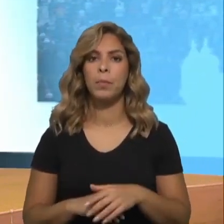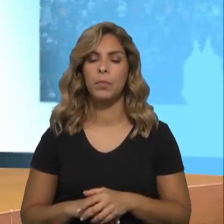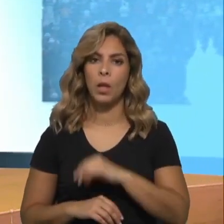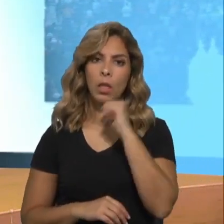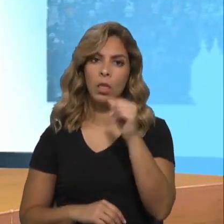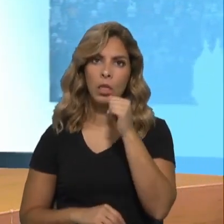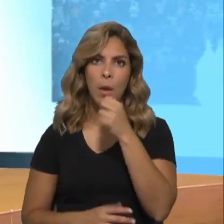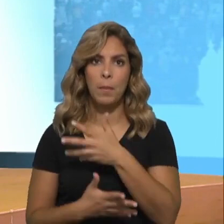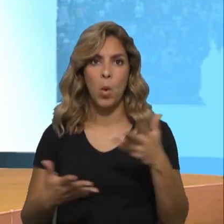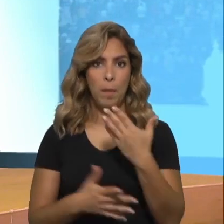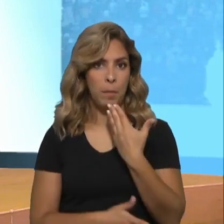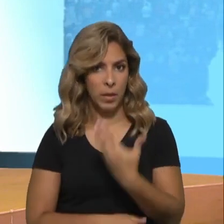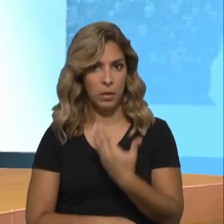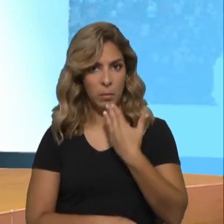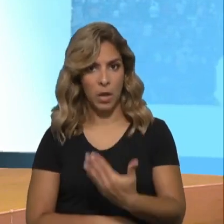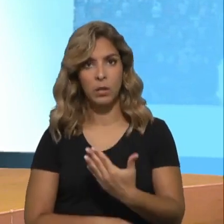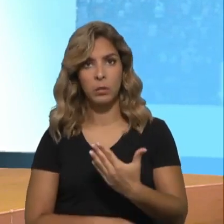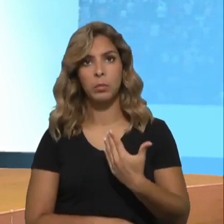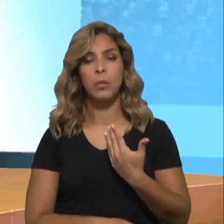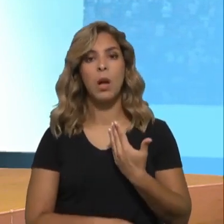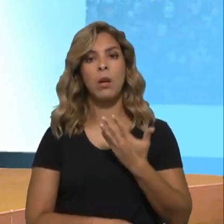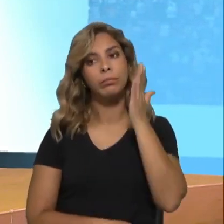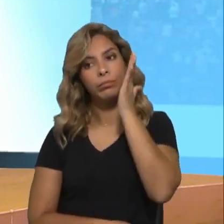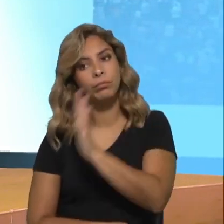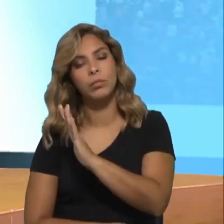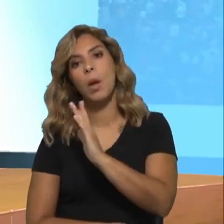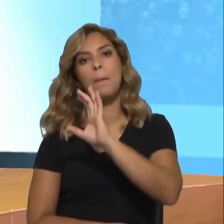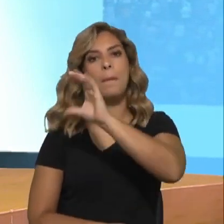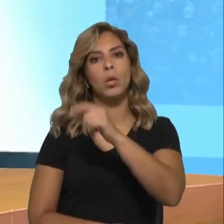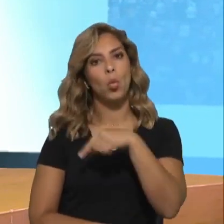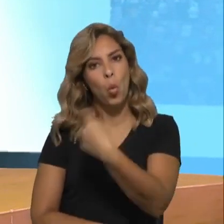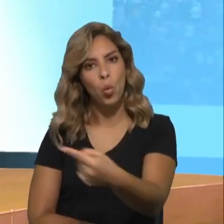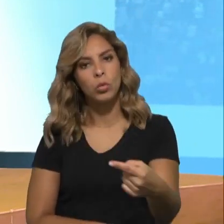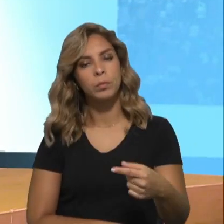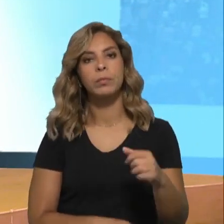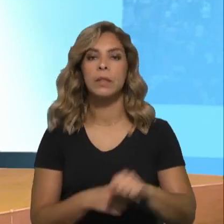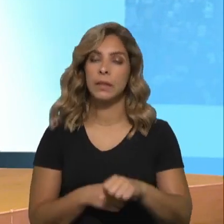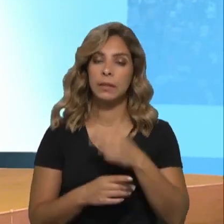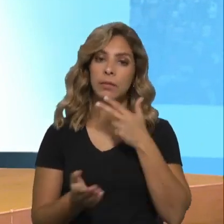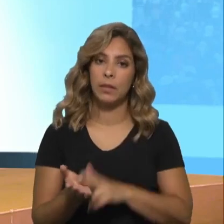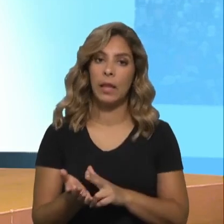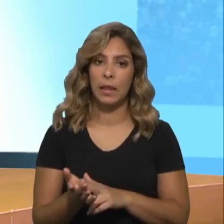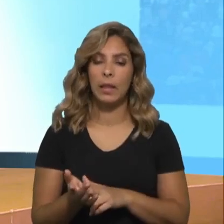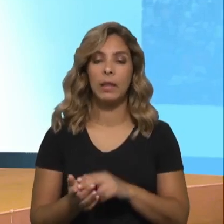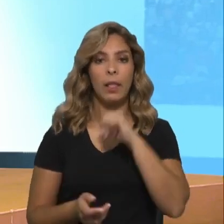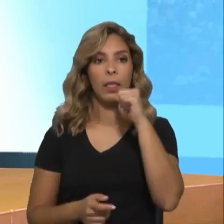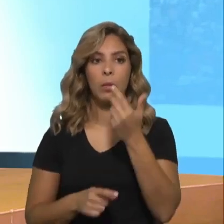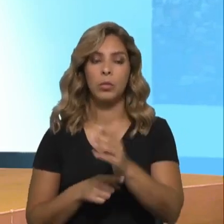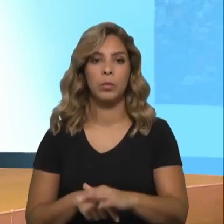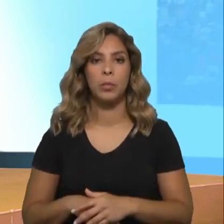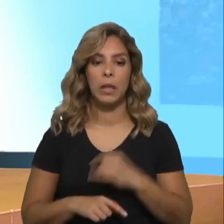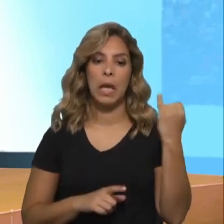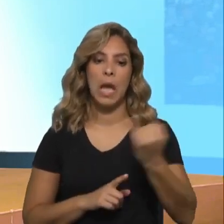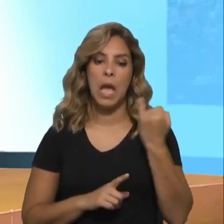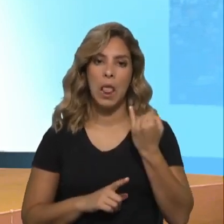peçam, de facto, o asilo noutros países. Começa a ser, aliás, alguns relatos, concretamente, por exemplo, em Ilhas